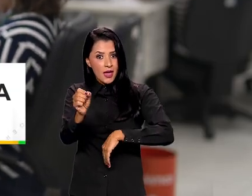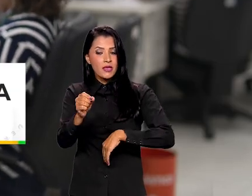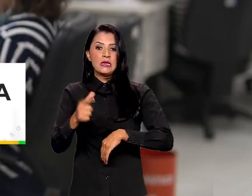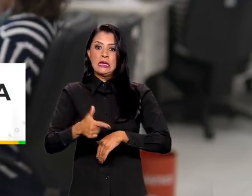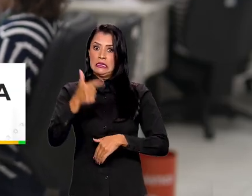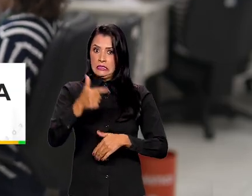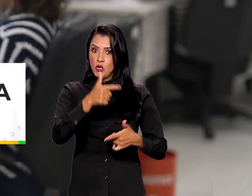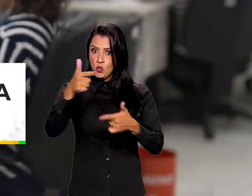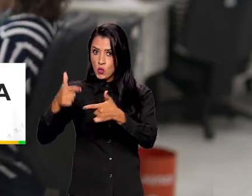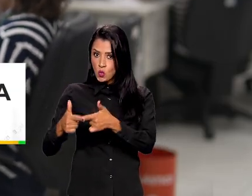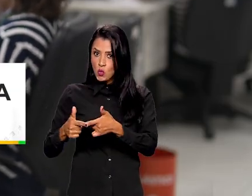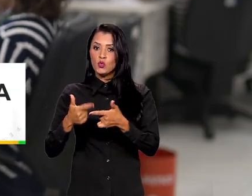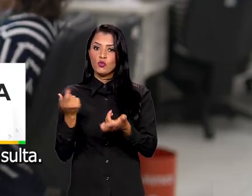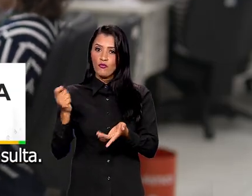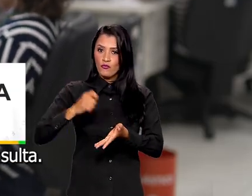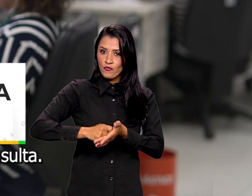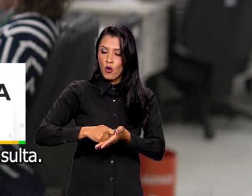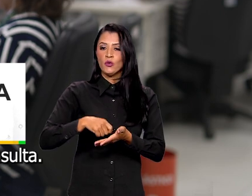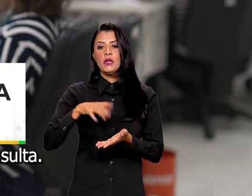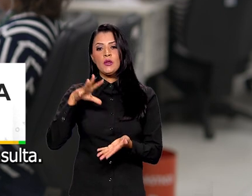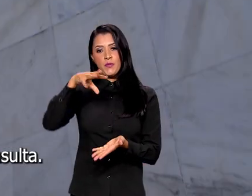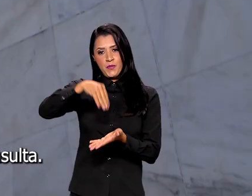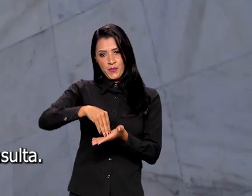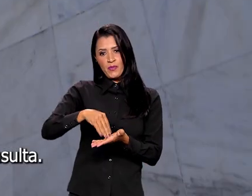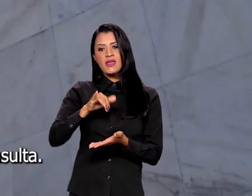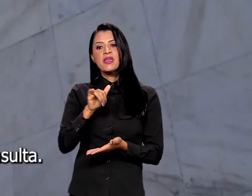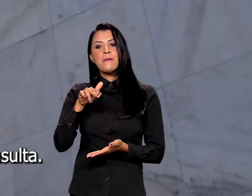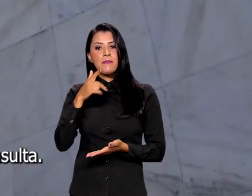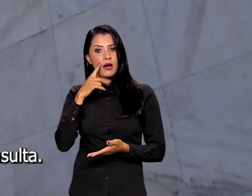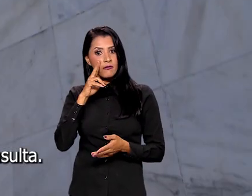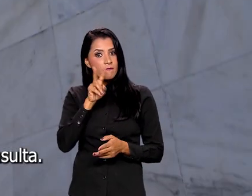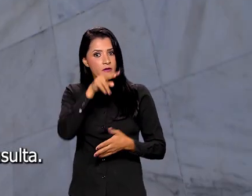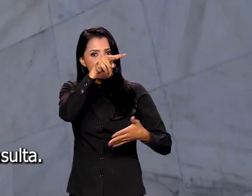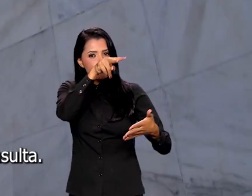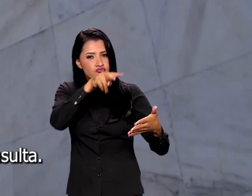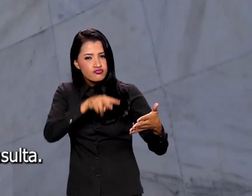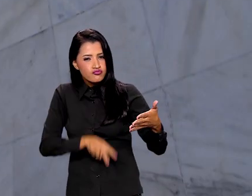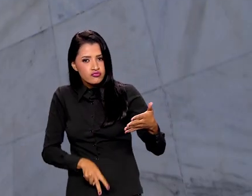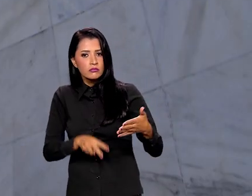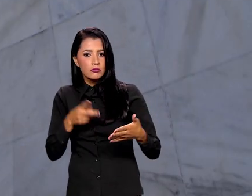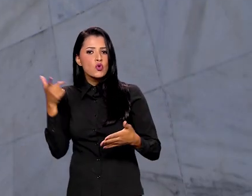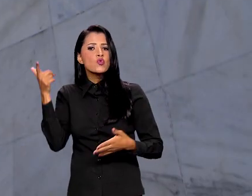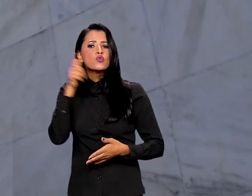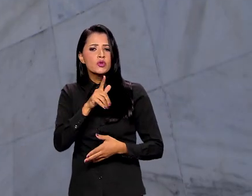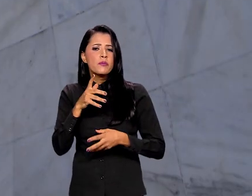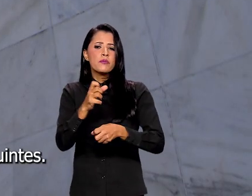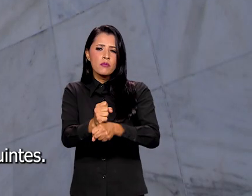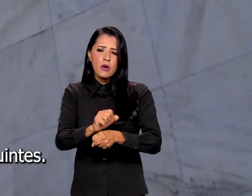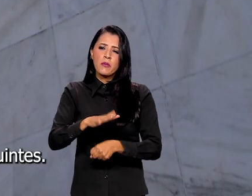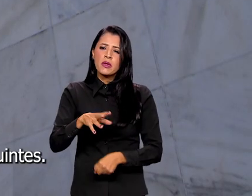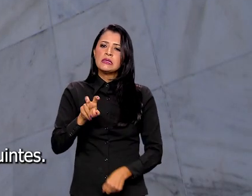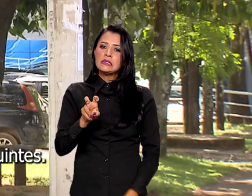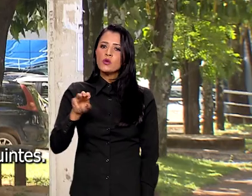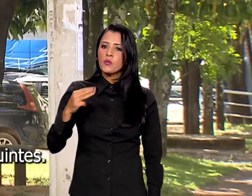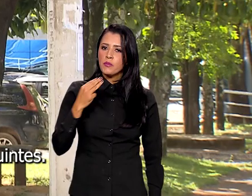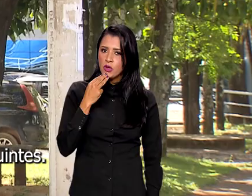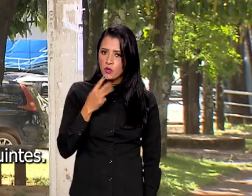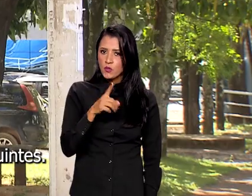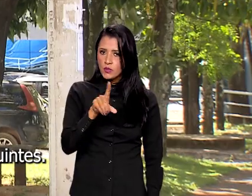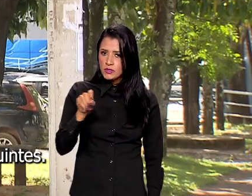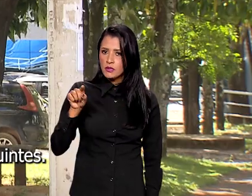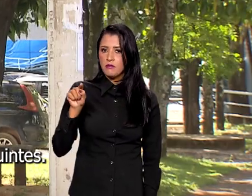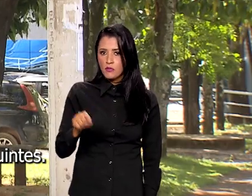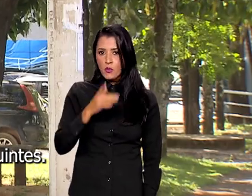10 horas, o segundo lote de restituição do Imposto de Renda 2023 para a consulta. Serão contemplados cerca de 5